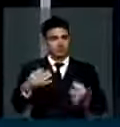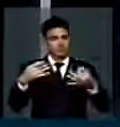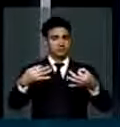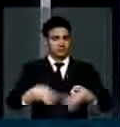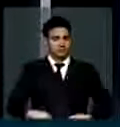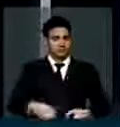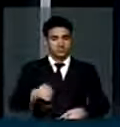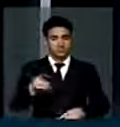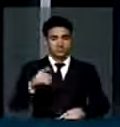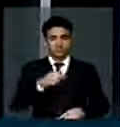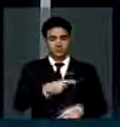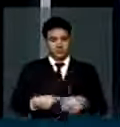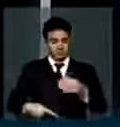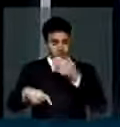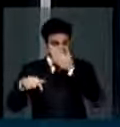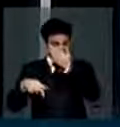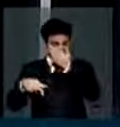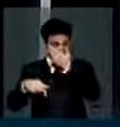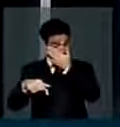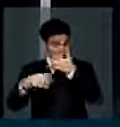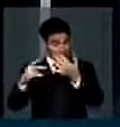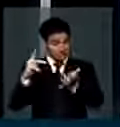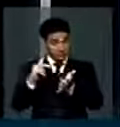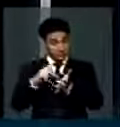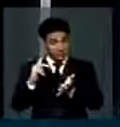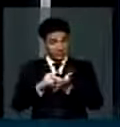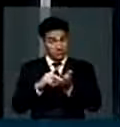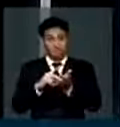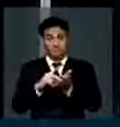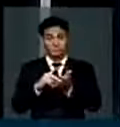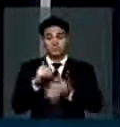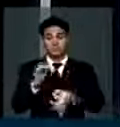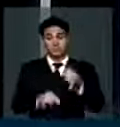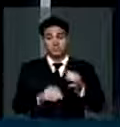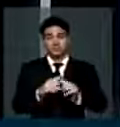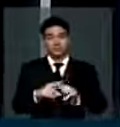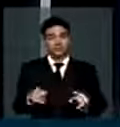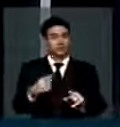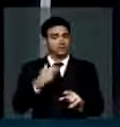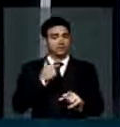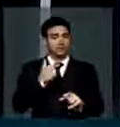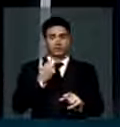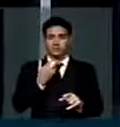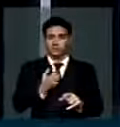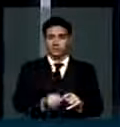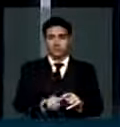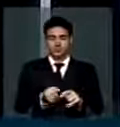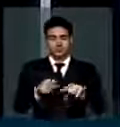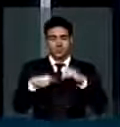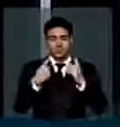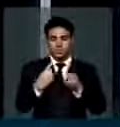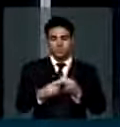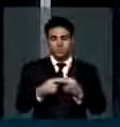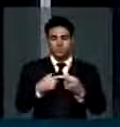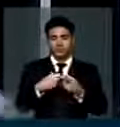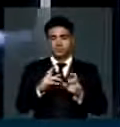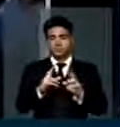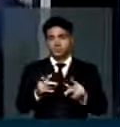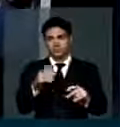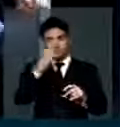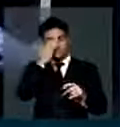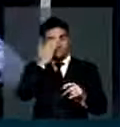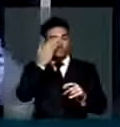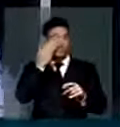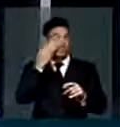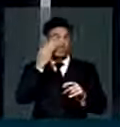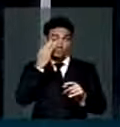enquanto presidente desta Casa, como verdadeiro magistrado, mas nós não podemos admitir que uma sessão do Congresso fica diferenciada e separada. A